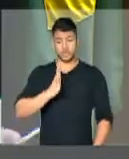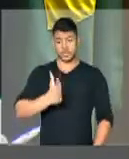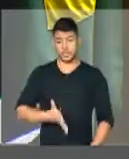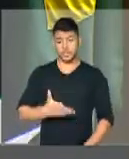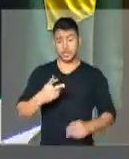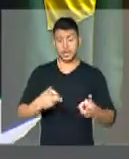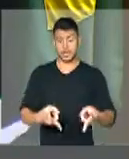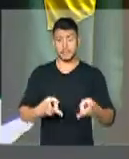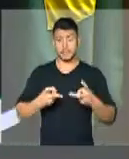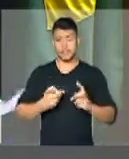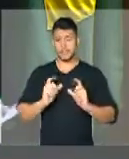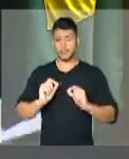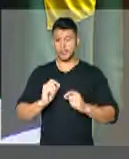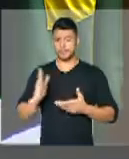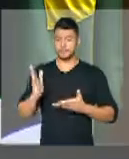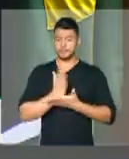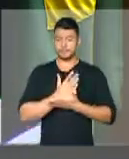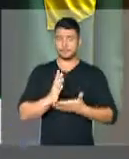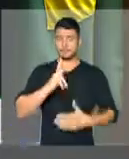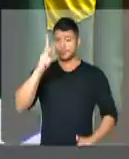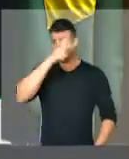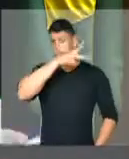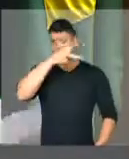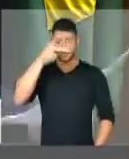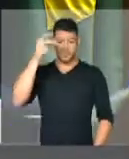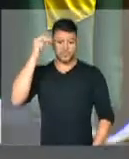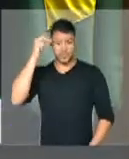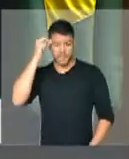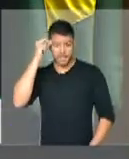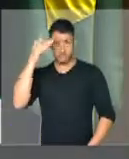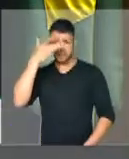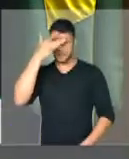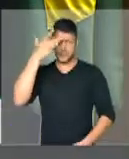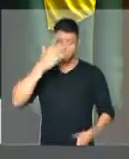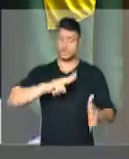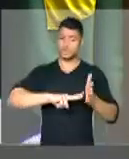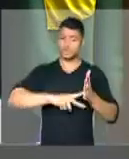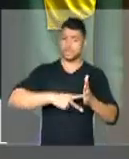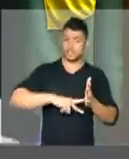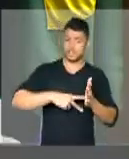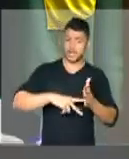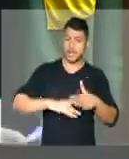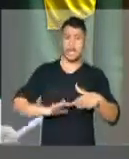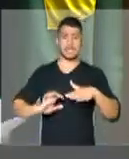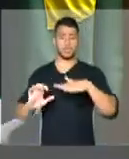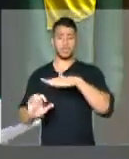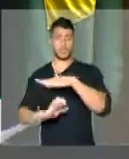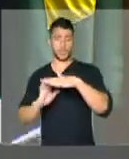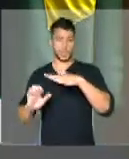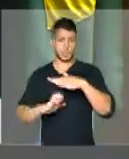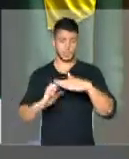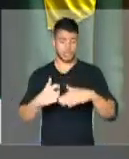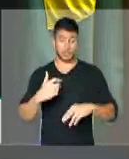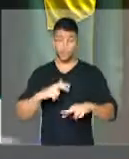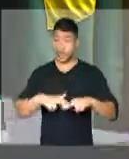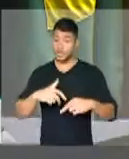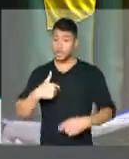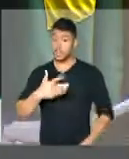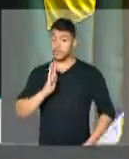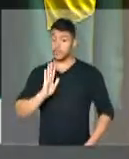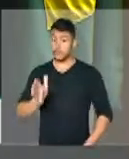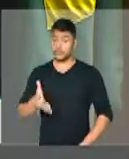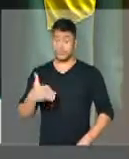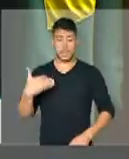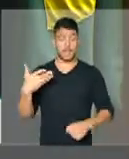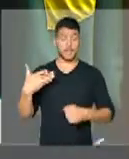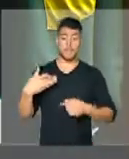sindicalistas, cooperativistas, empresários, pessoas das nossas comunidades. E eu visitei quase 30 municípios, alguns